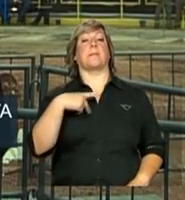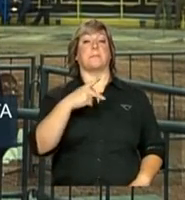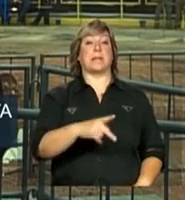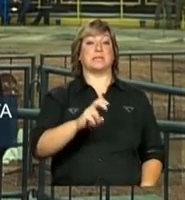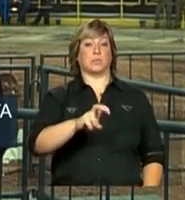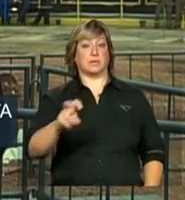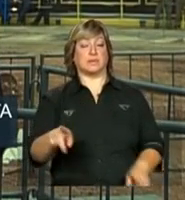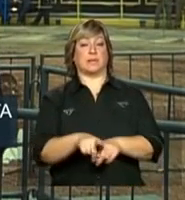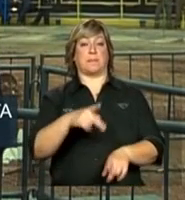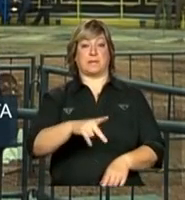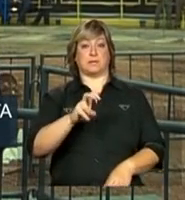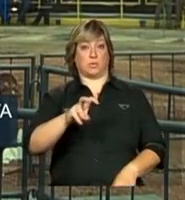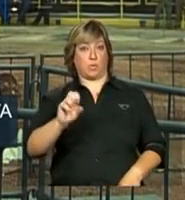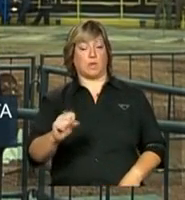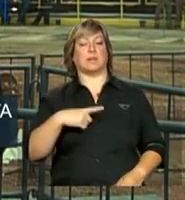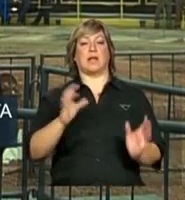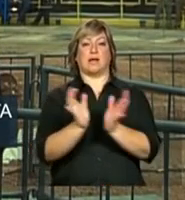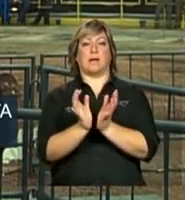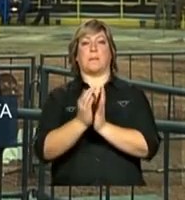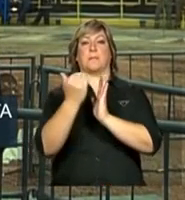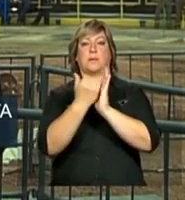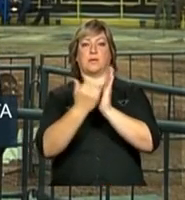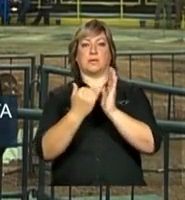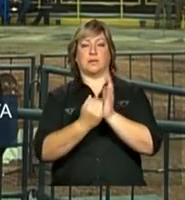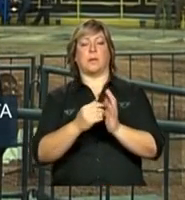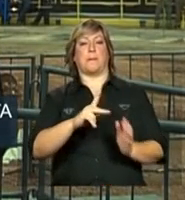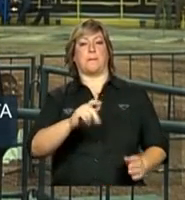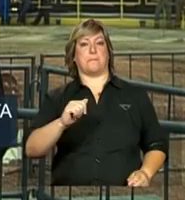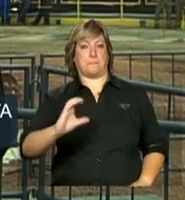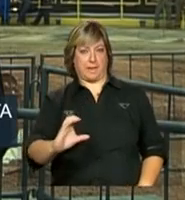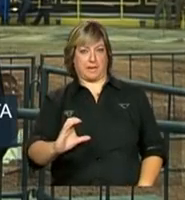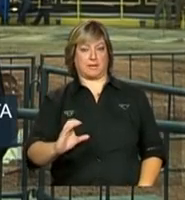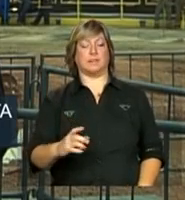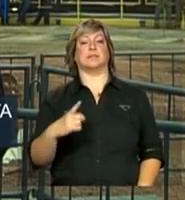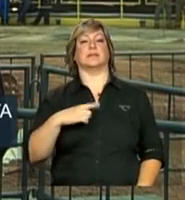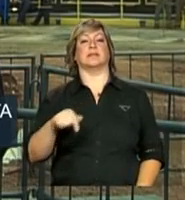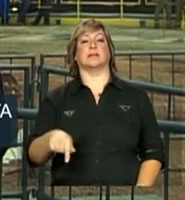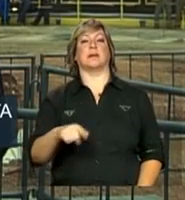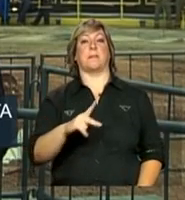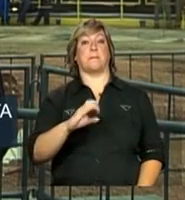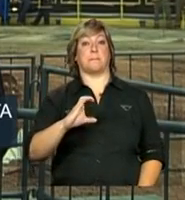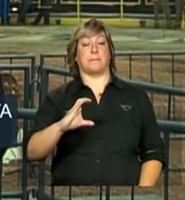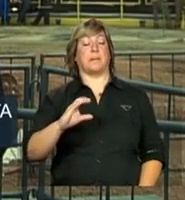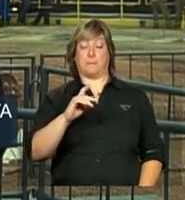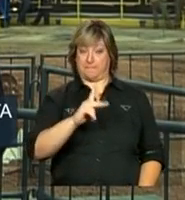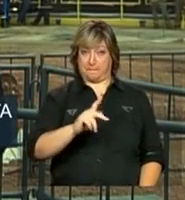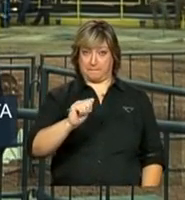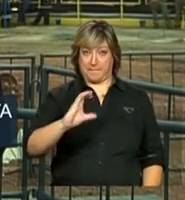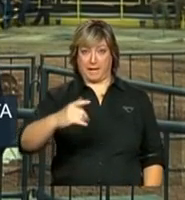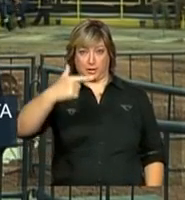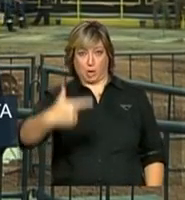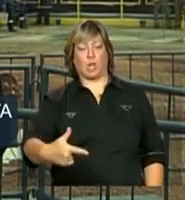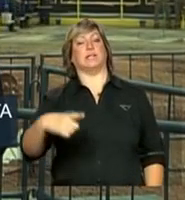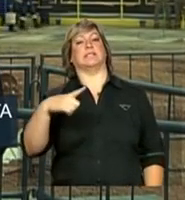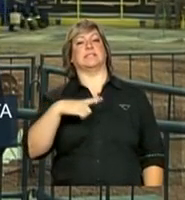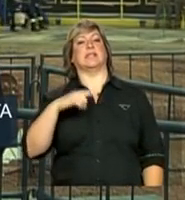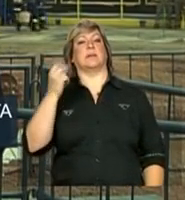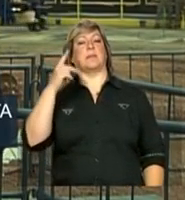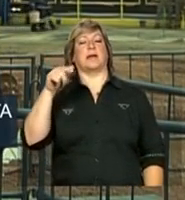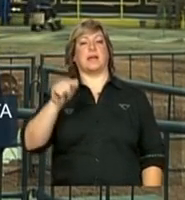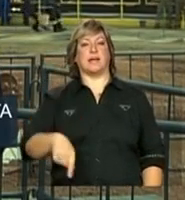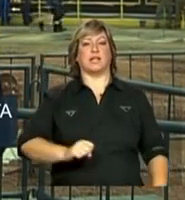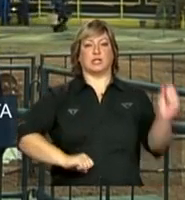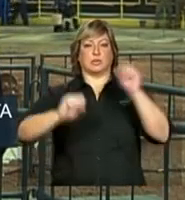fazem parte do programa de aceleração do crescimento. O PAC-2 reserva para a indústria naval